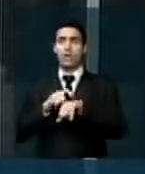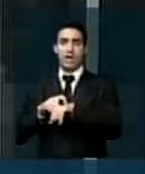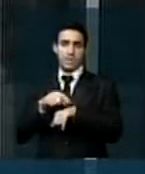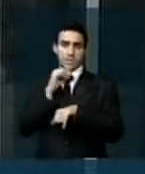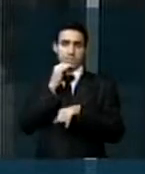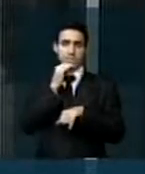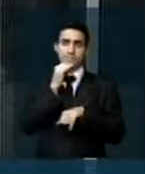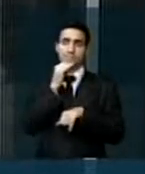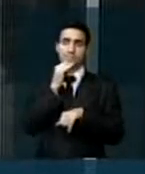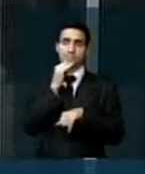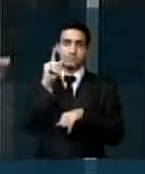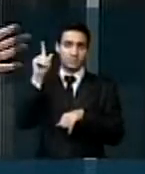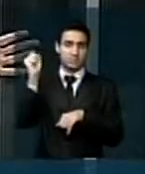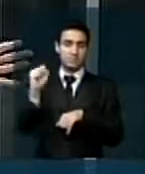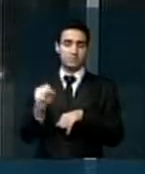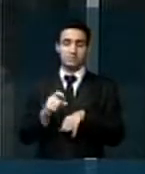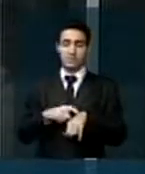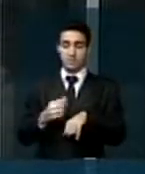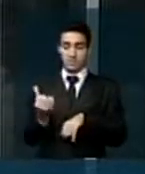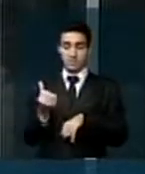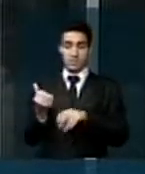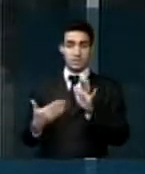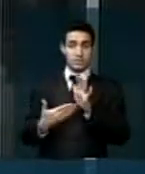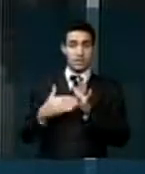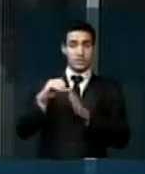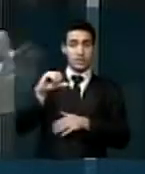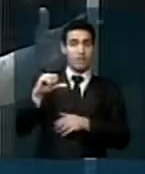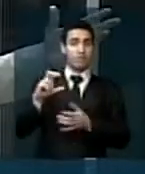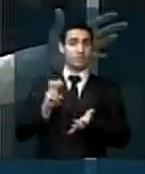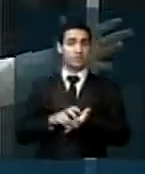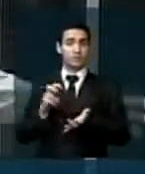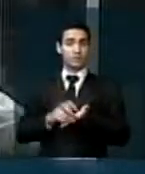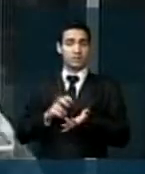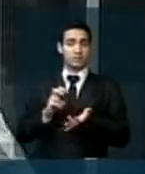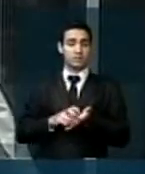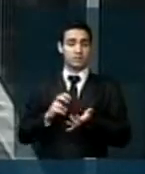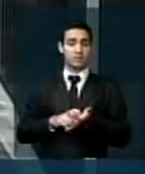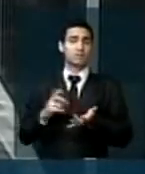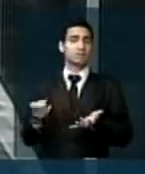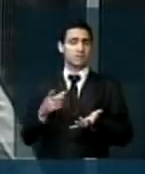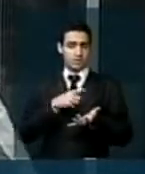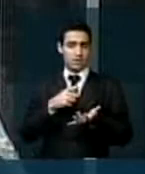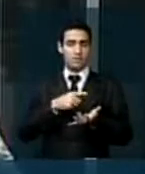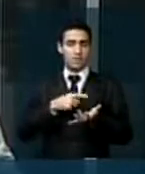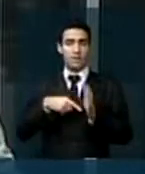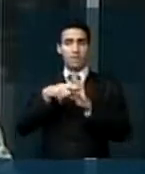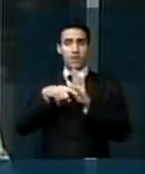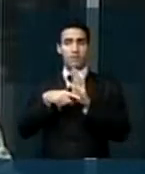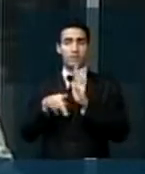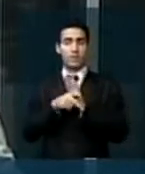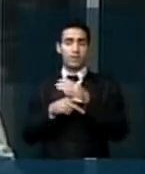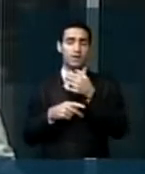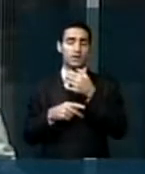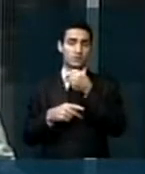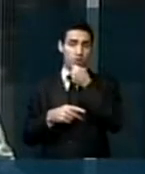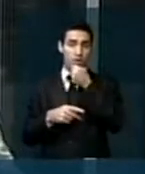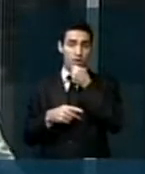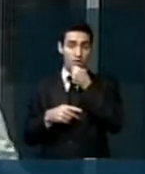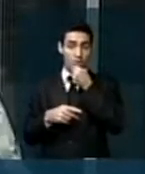Sergipe, das seis às nove da manhã, nos programas jornalísticos, o pico de audiência